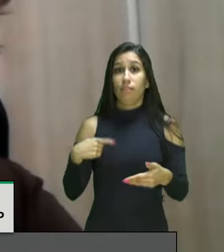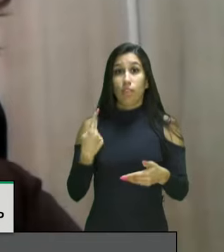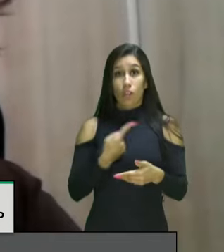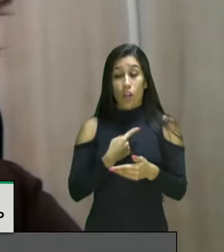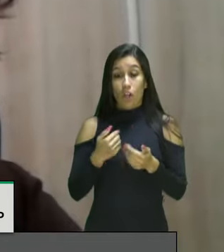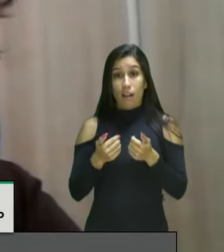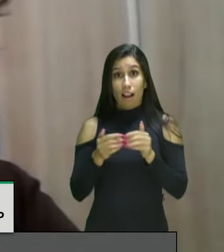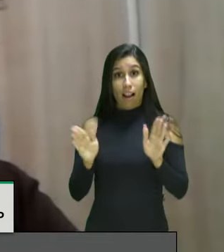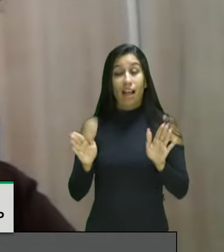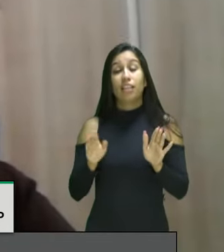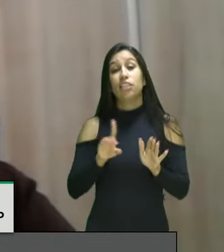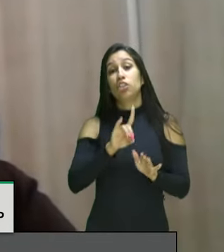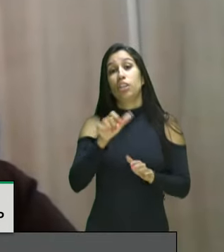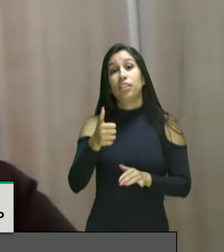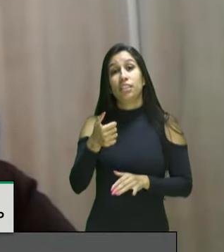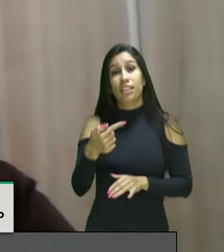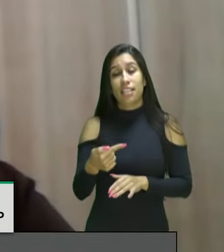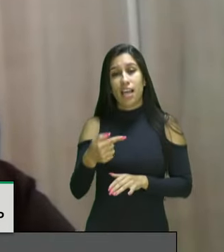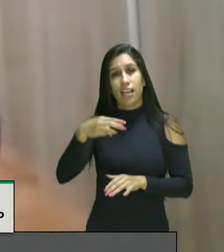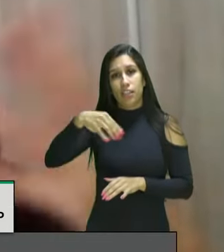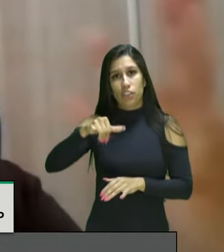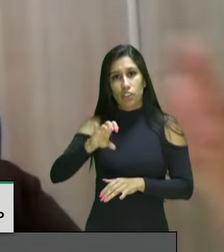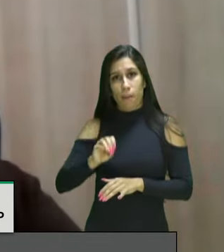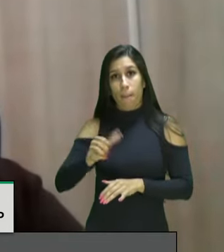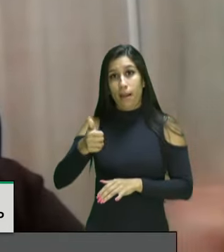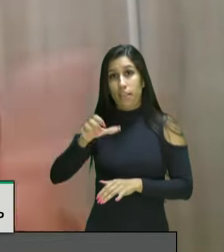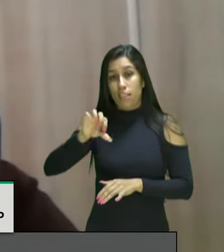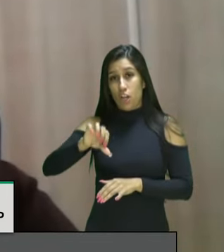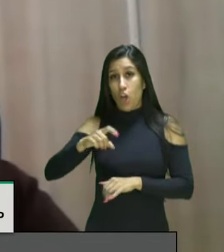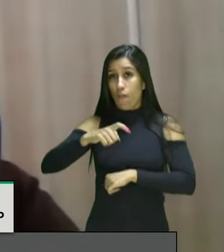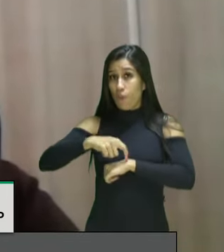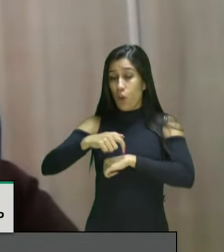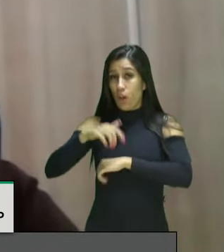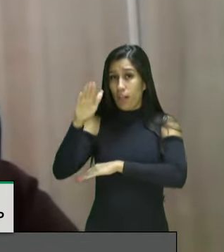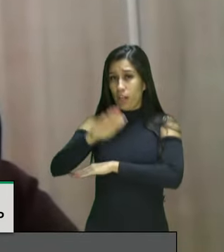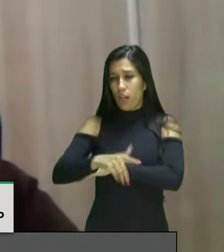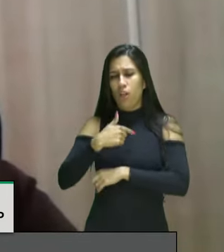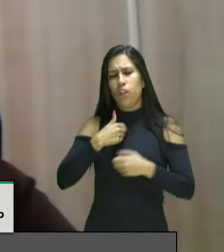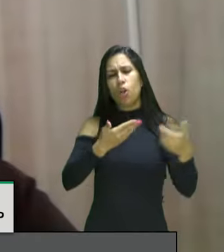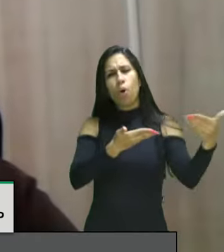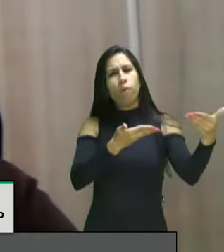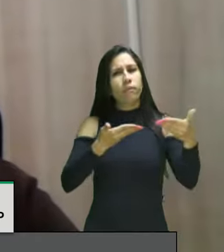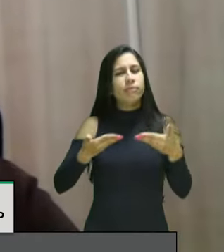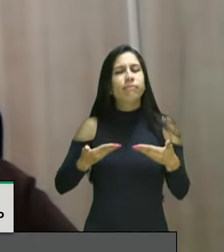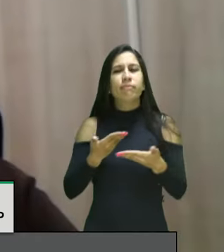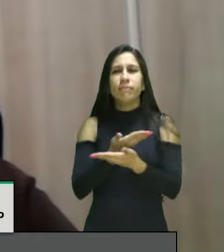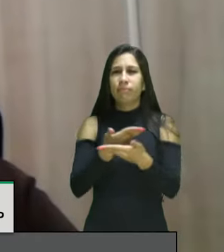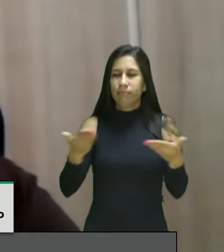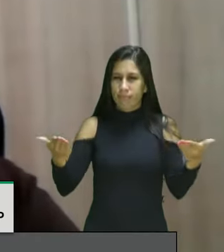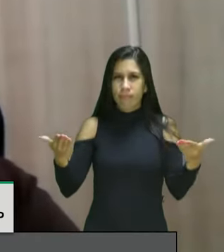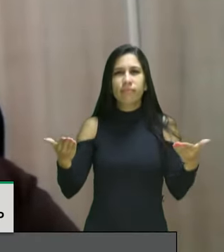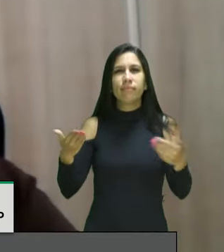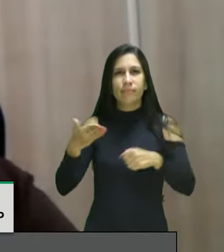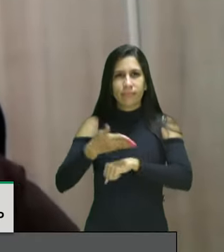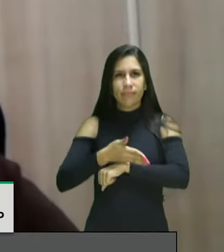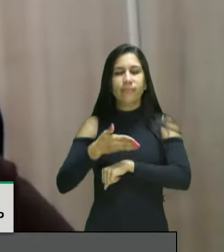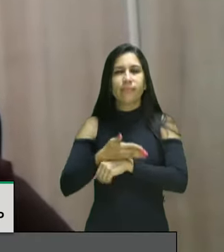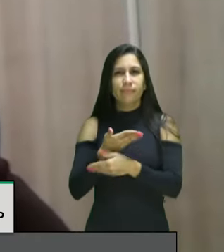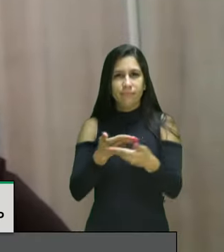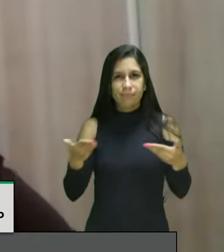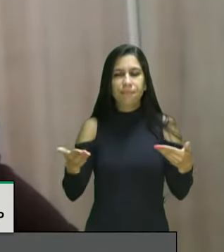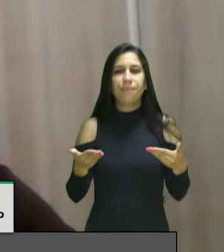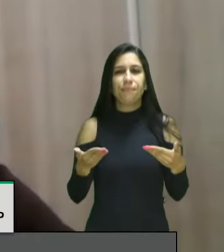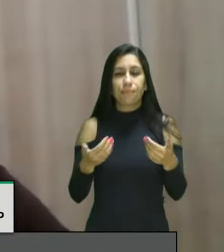maio às 19 horas no youtube da ANADEP eu convido todas e todos que nos assistem a participar desse